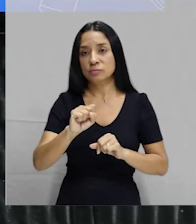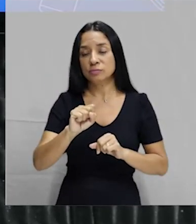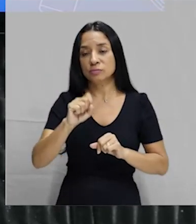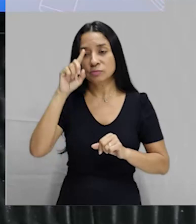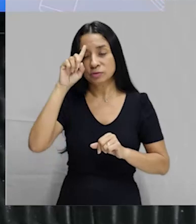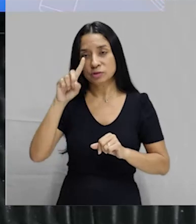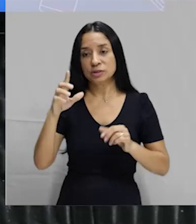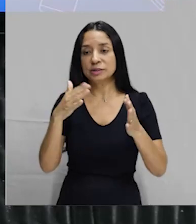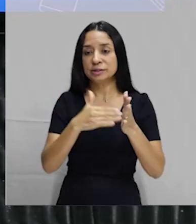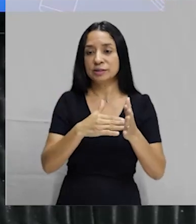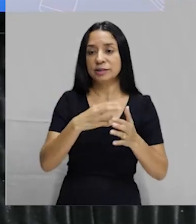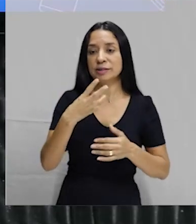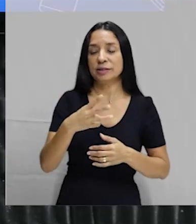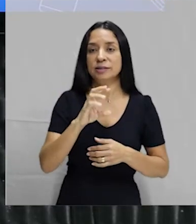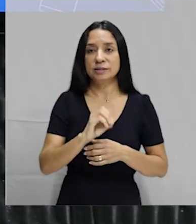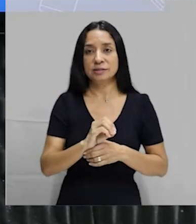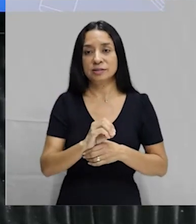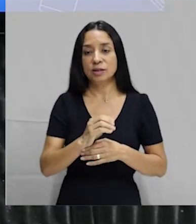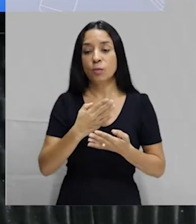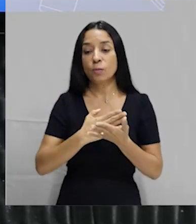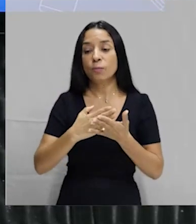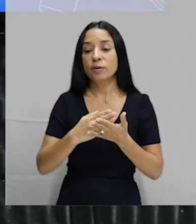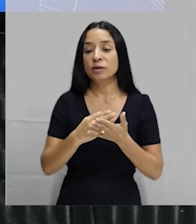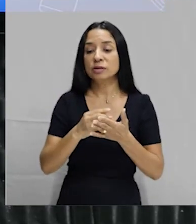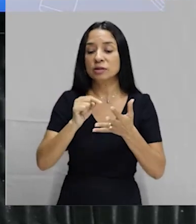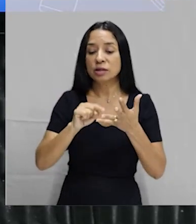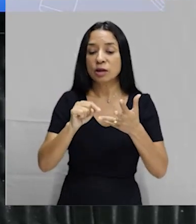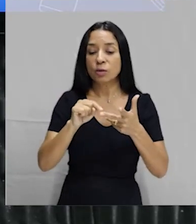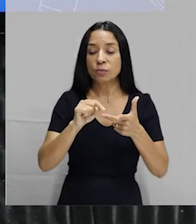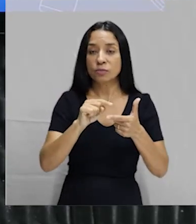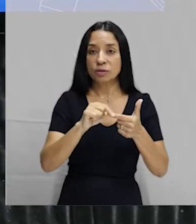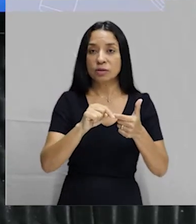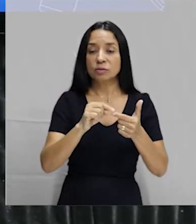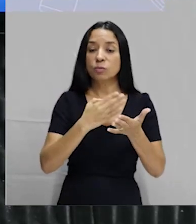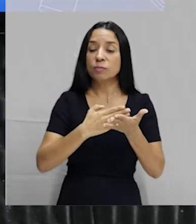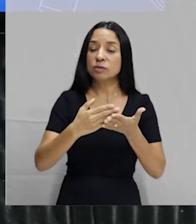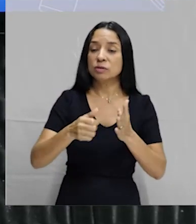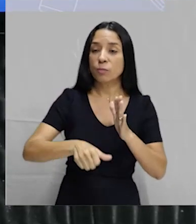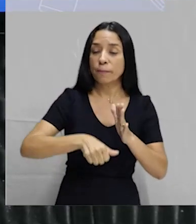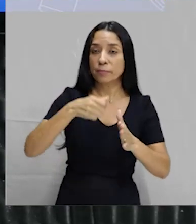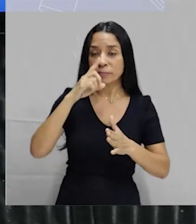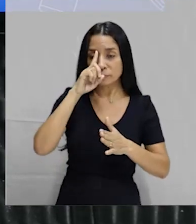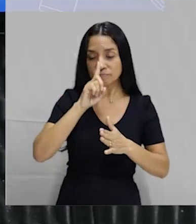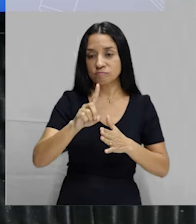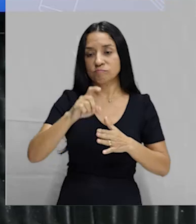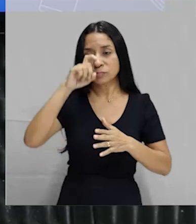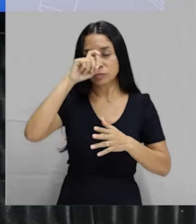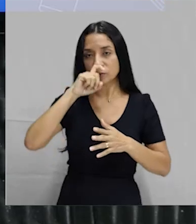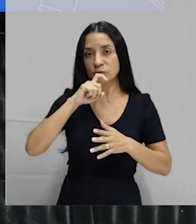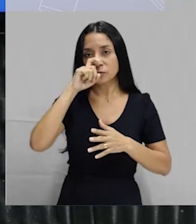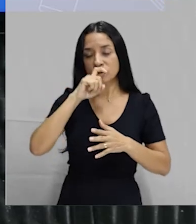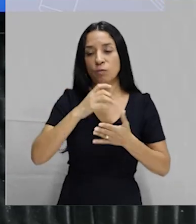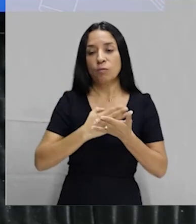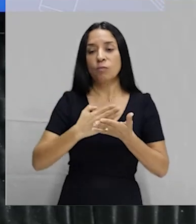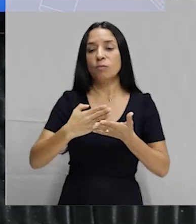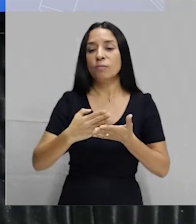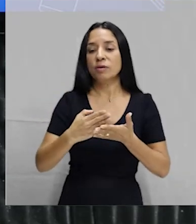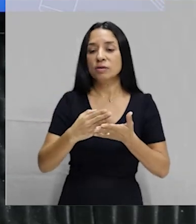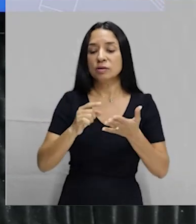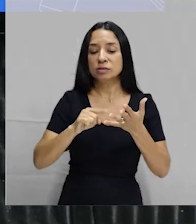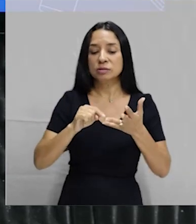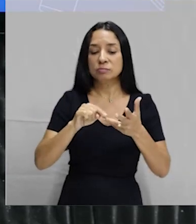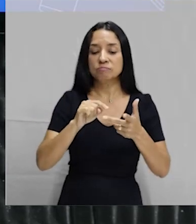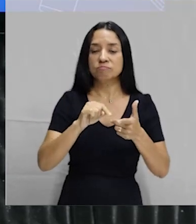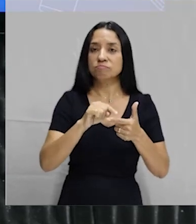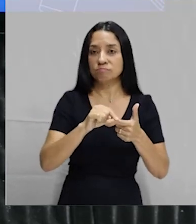contado a partir do primeiro dia da menstruação. Então, a mulher, ela menstruou, no primeiro dia que ela menstruou, começa a se contar o ciclo